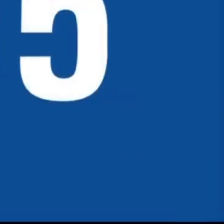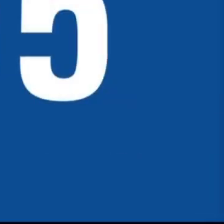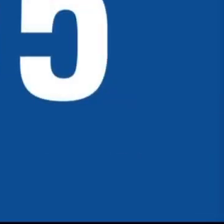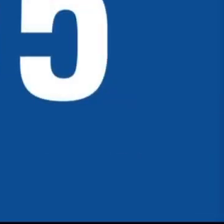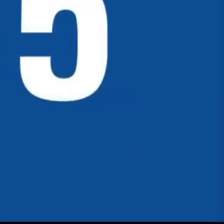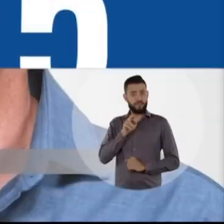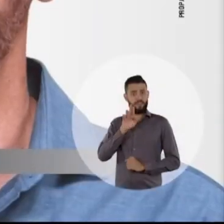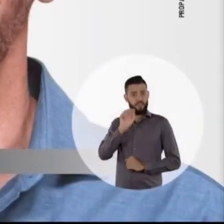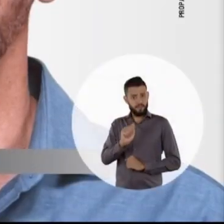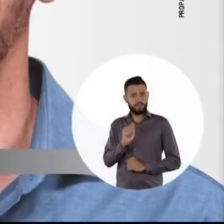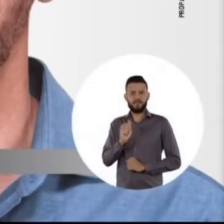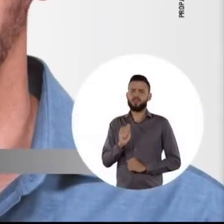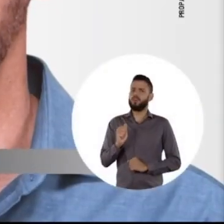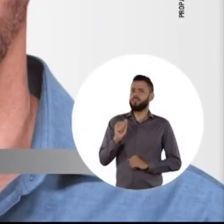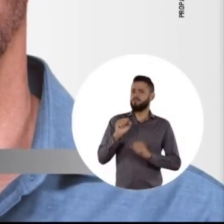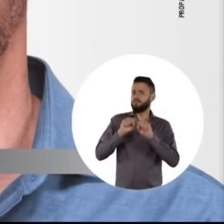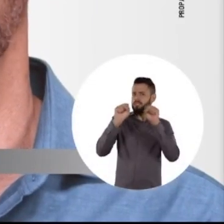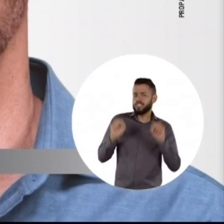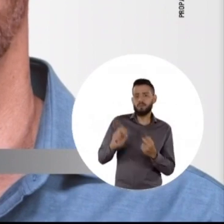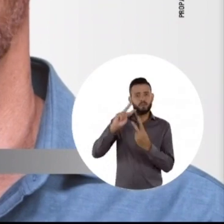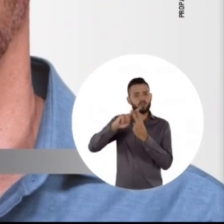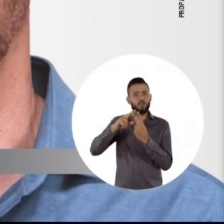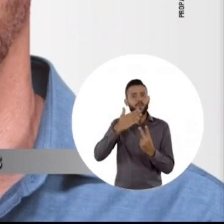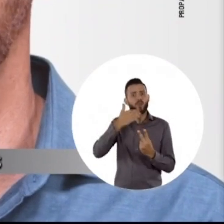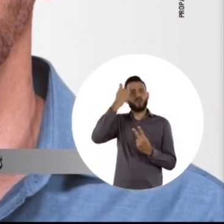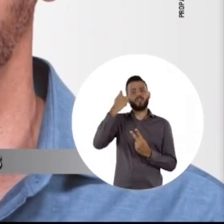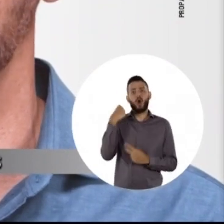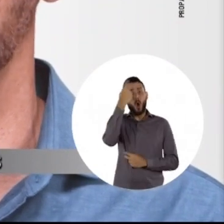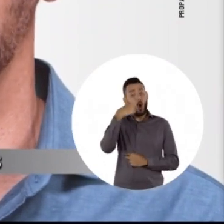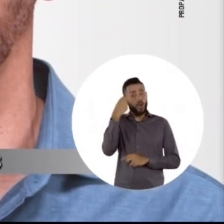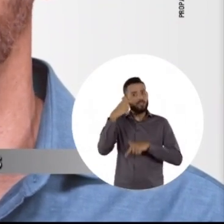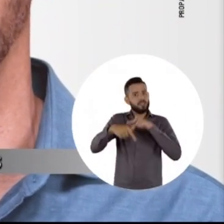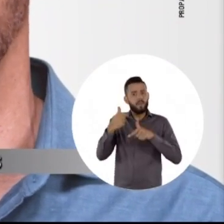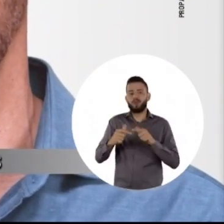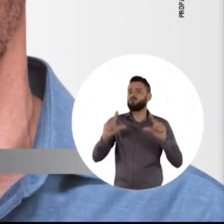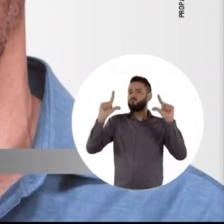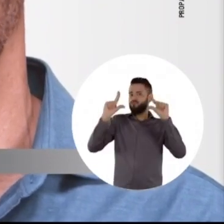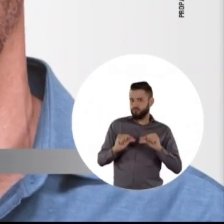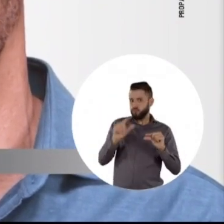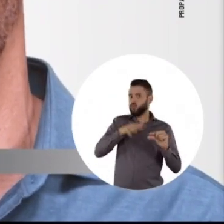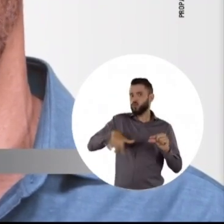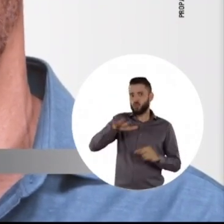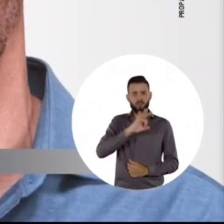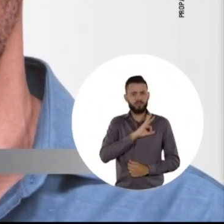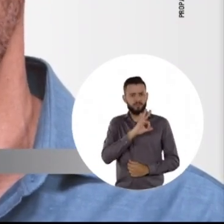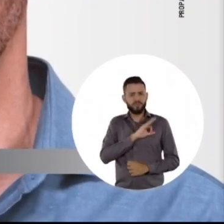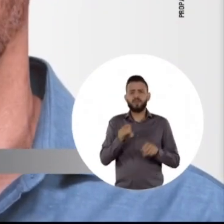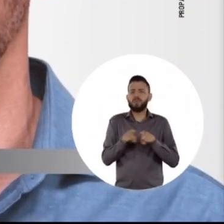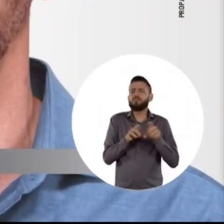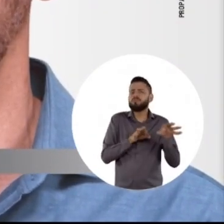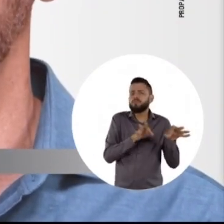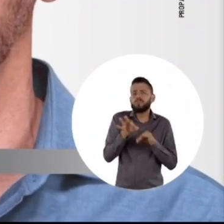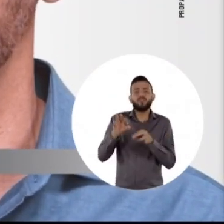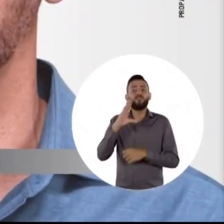5, 0. Sou o agente Piva, pela melhoria do sistema prisional. Redução de cargo horário dos plantões para toda a classe policial. Programa residencial para